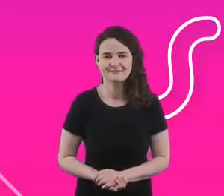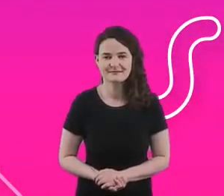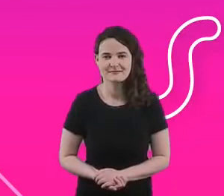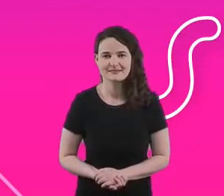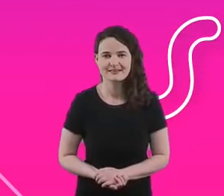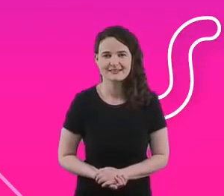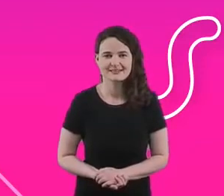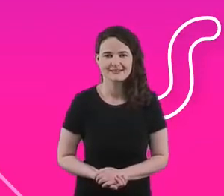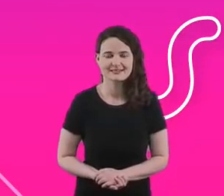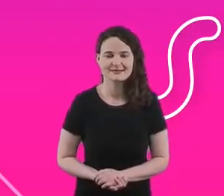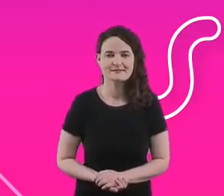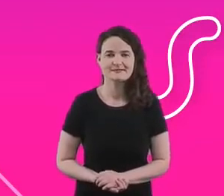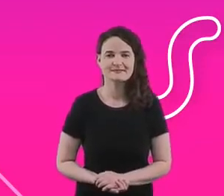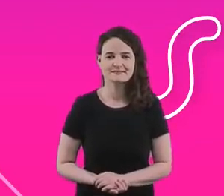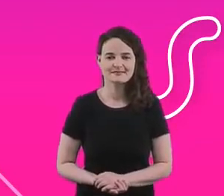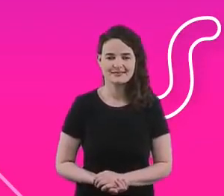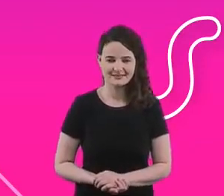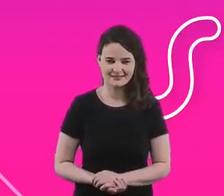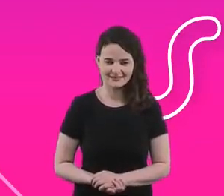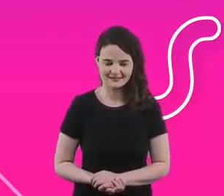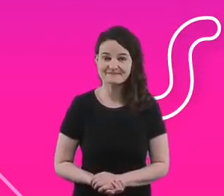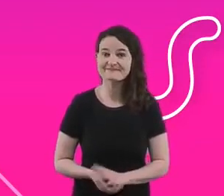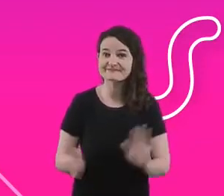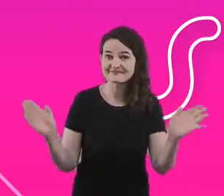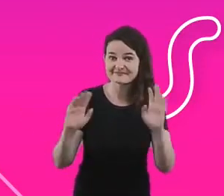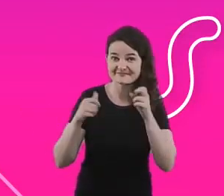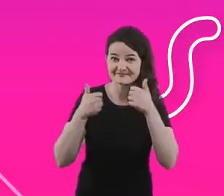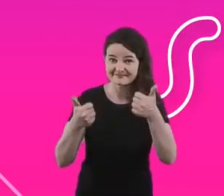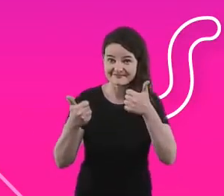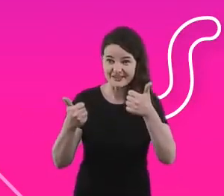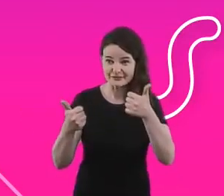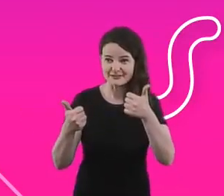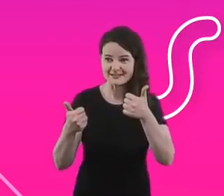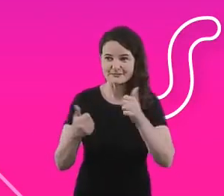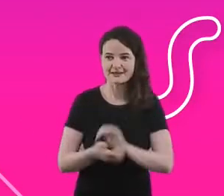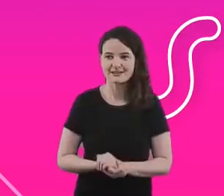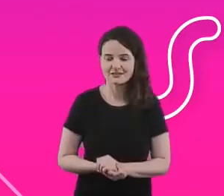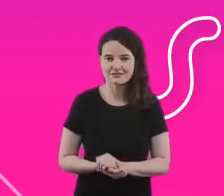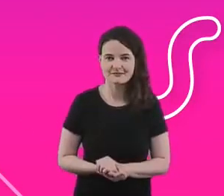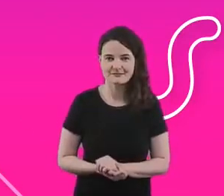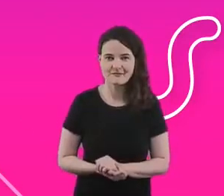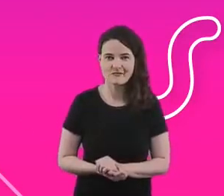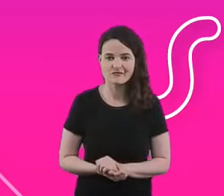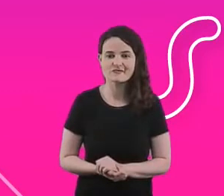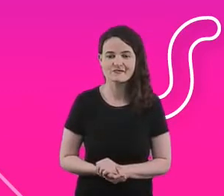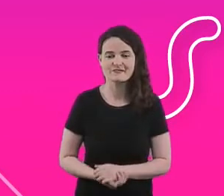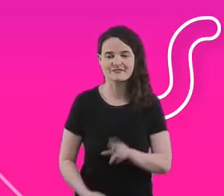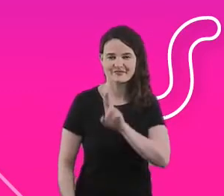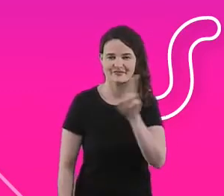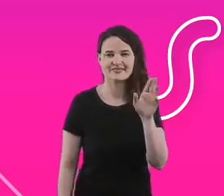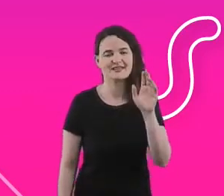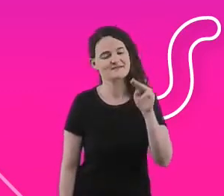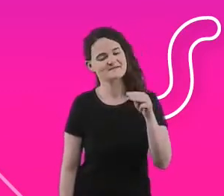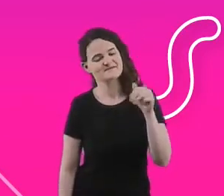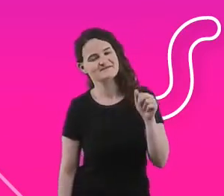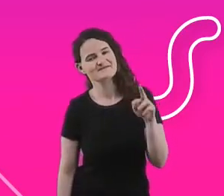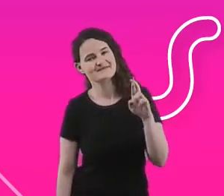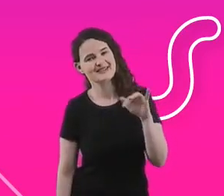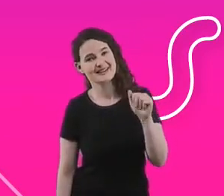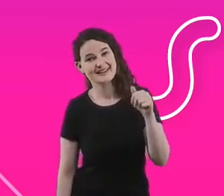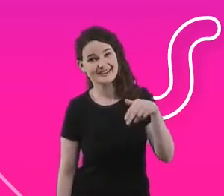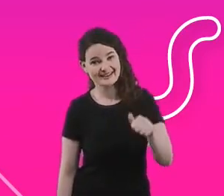Boa tarde, pessoal, todo mundo me ouve? Legal, olha, meu nome é Mariana Bazzoni, eu sou gerente de